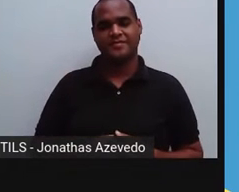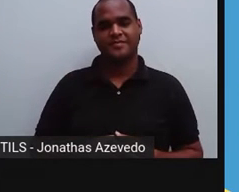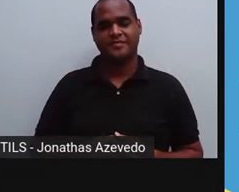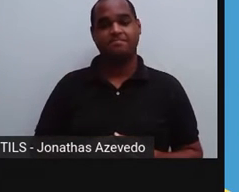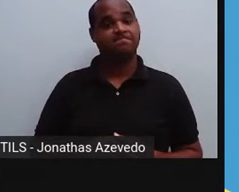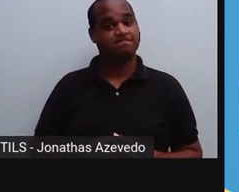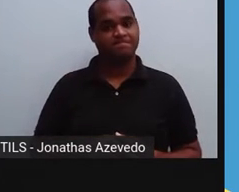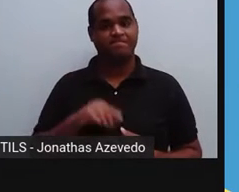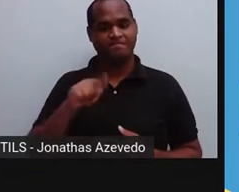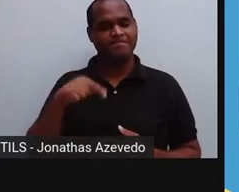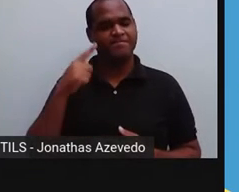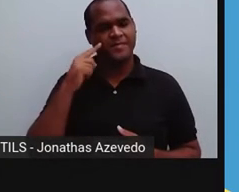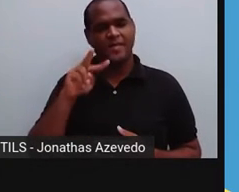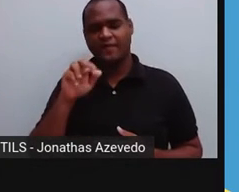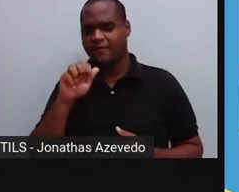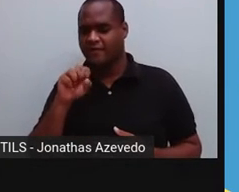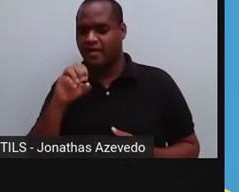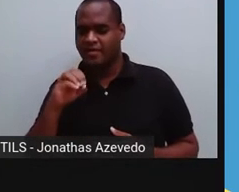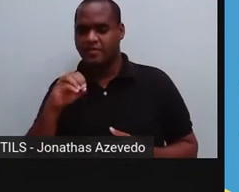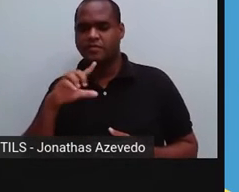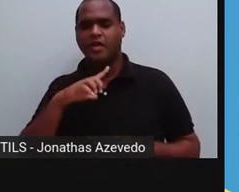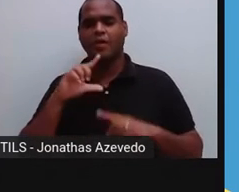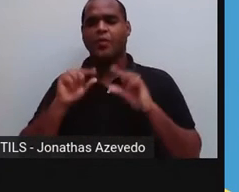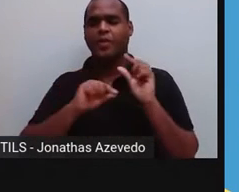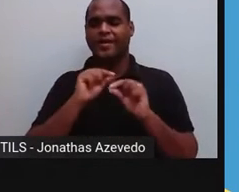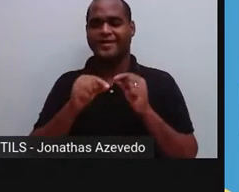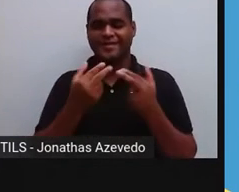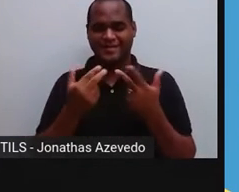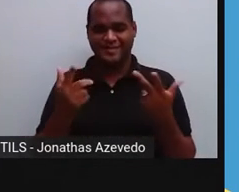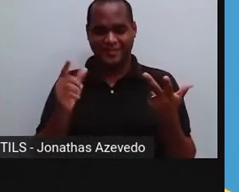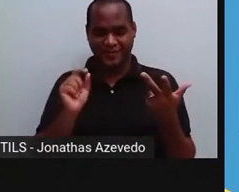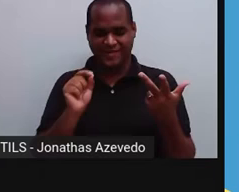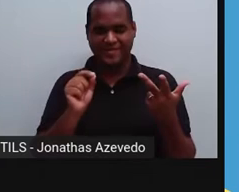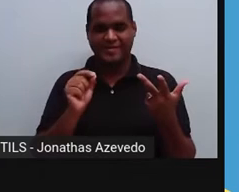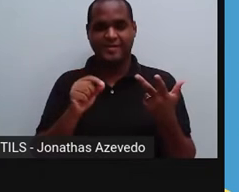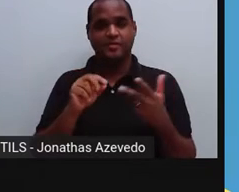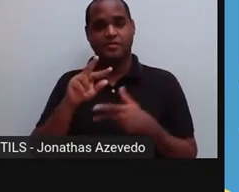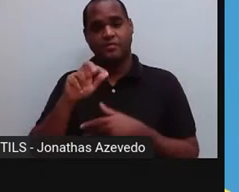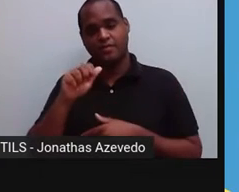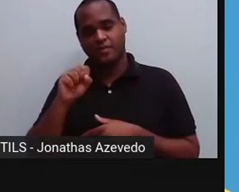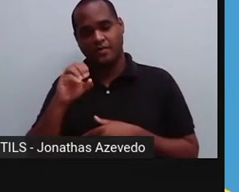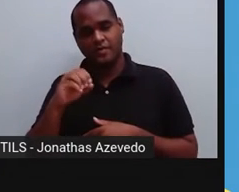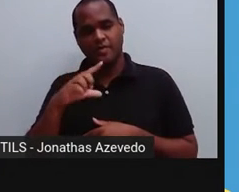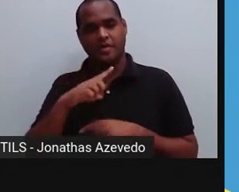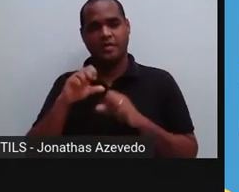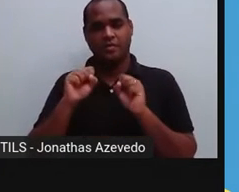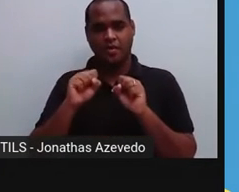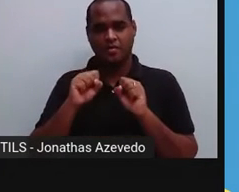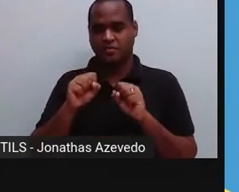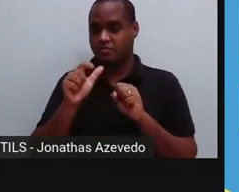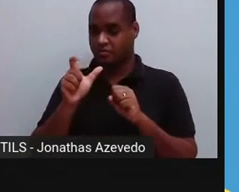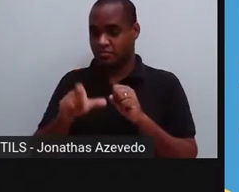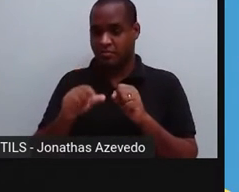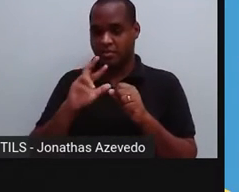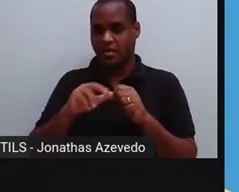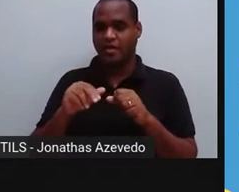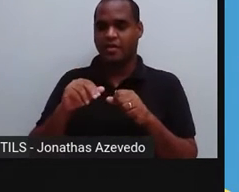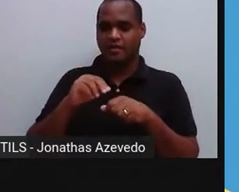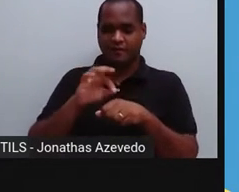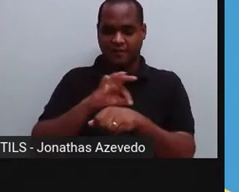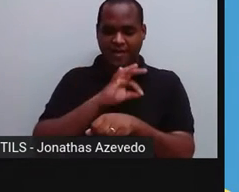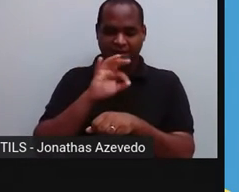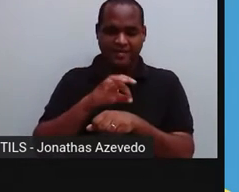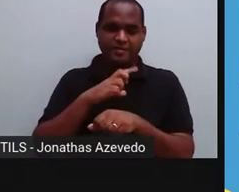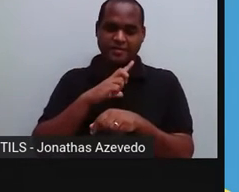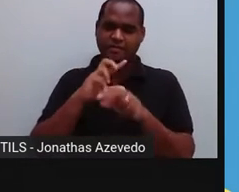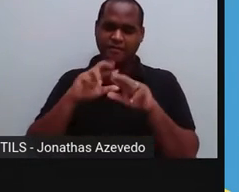E esses vasos sanguíneos, quem são? Os vasos sanguíneos podem ser as artérias e as veias, que são os vasos de maior